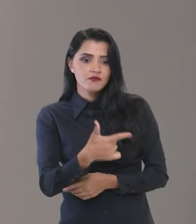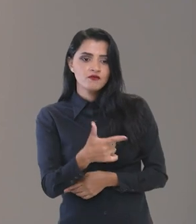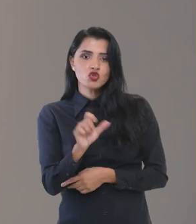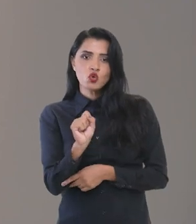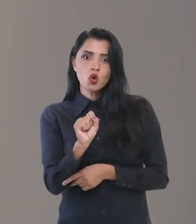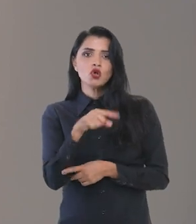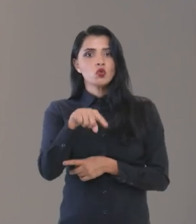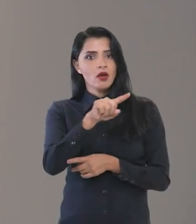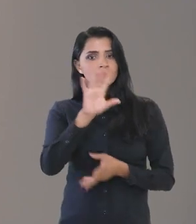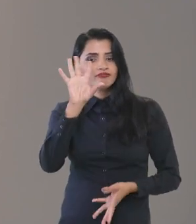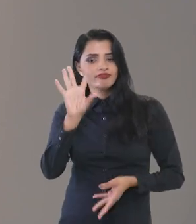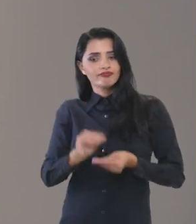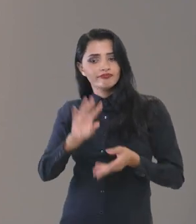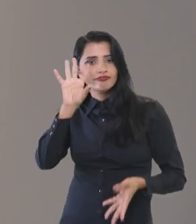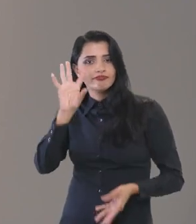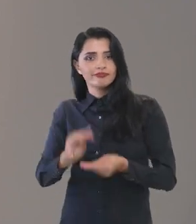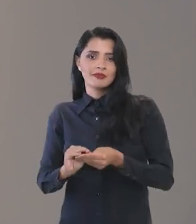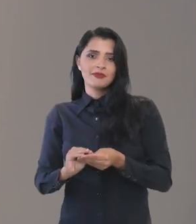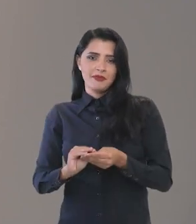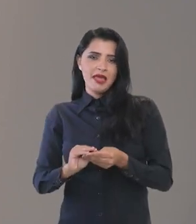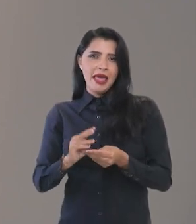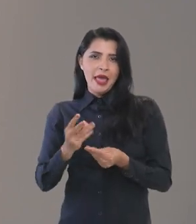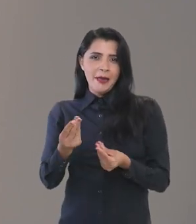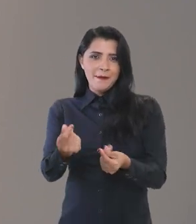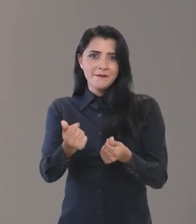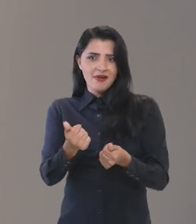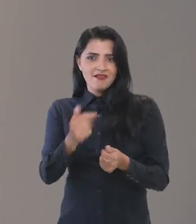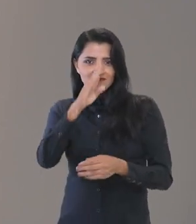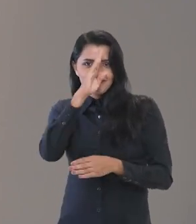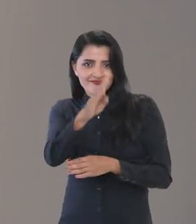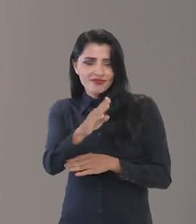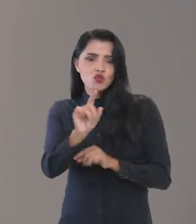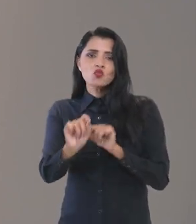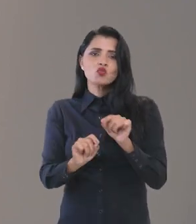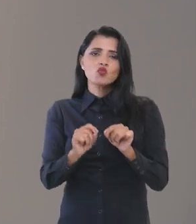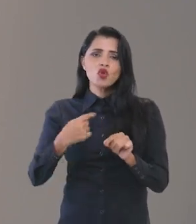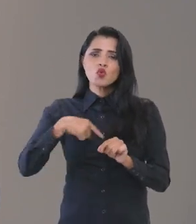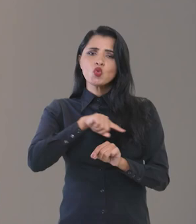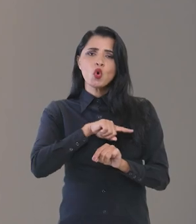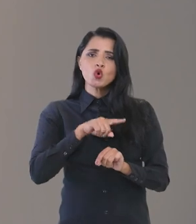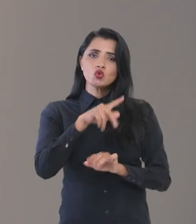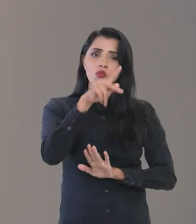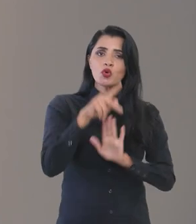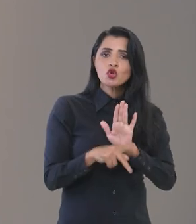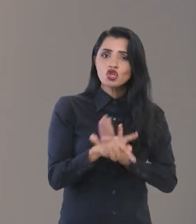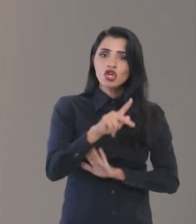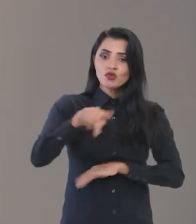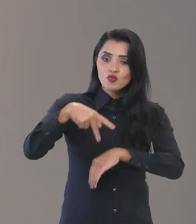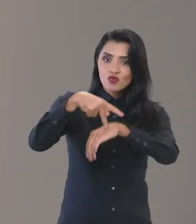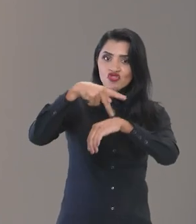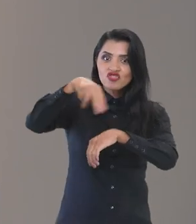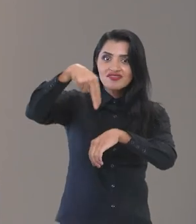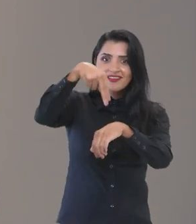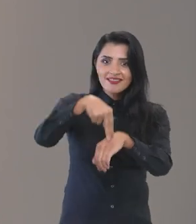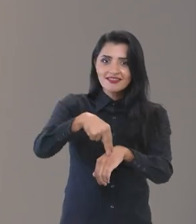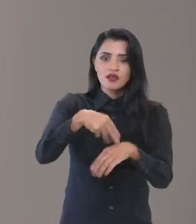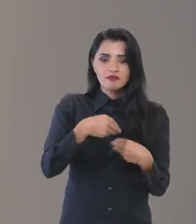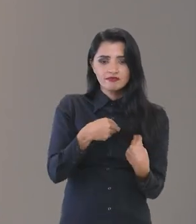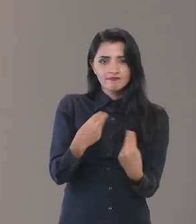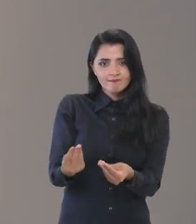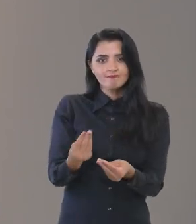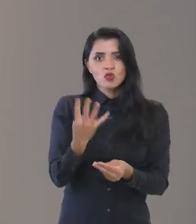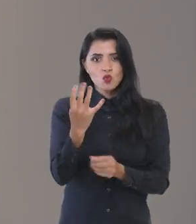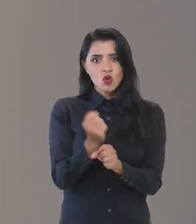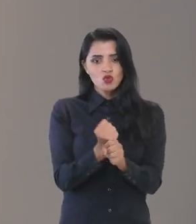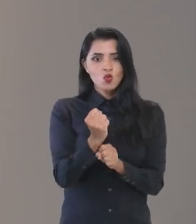sintetizando, de uma forma mais cabal, qual é o nosso projeto de nação, qual é o projeto de